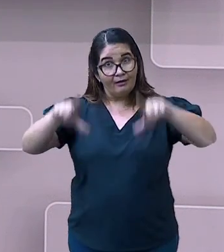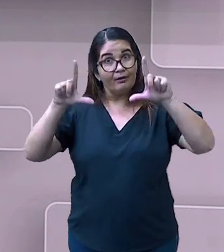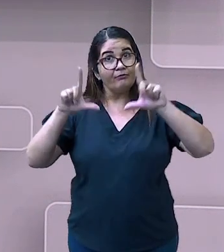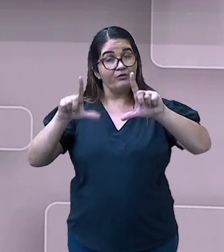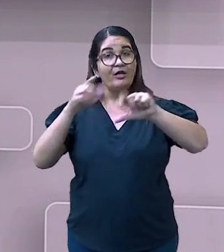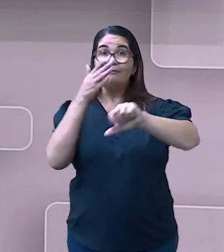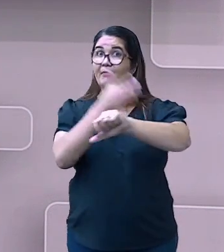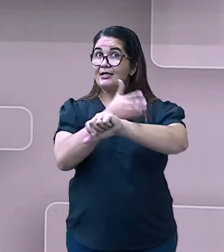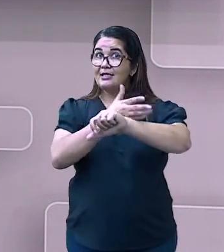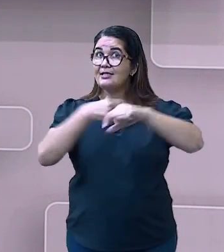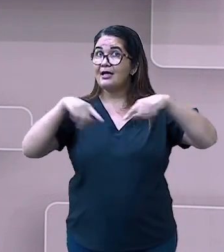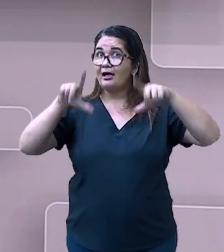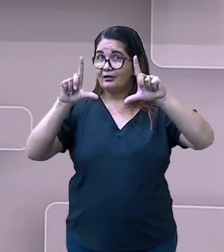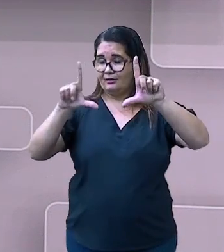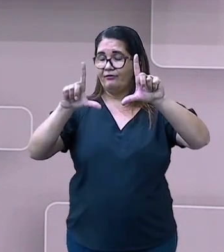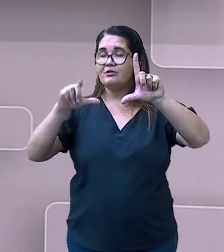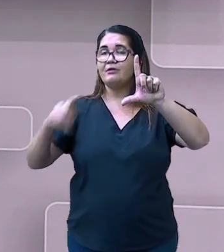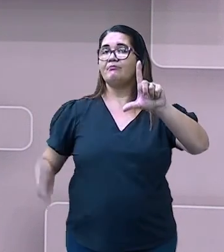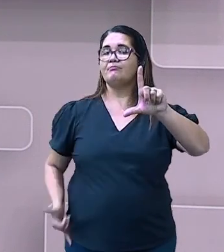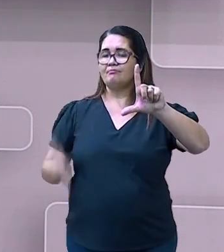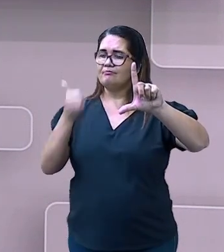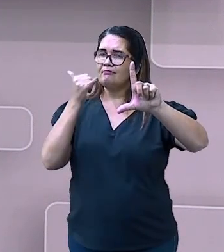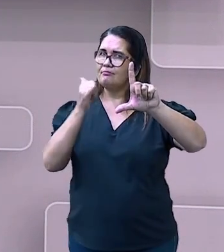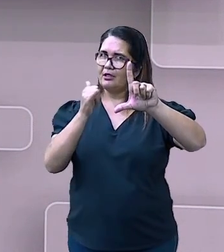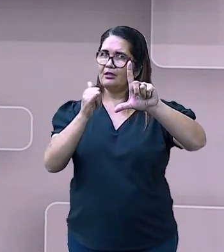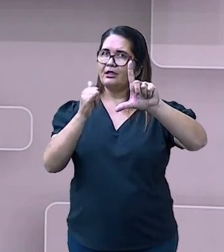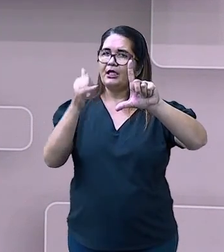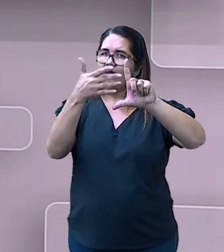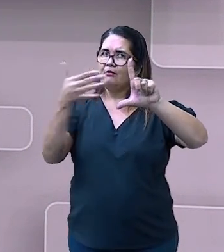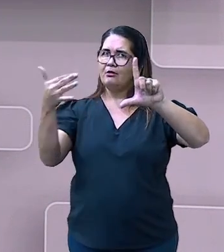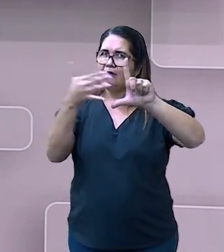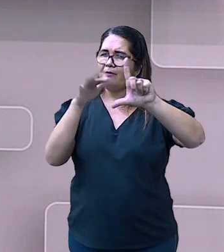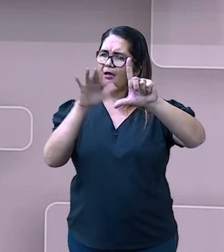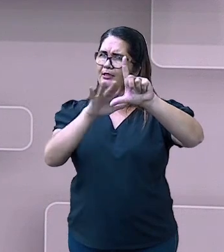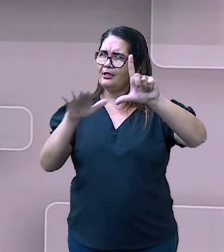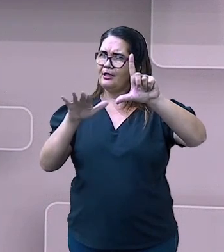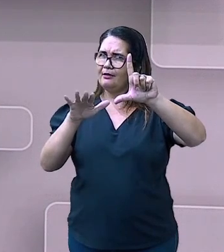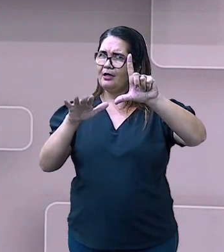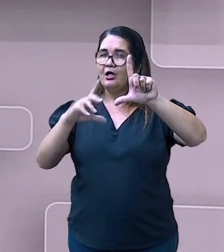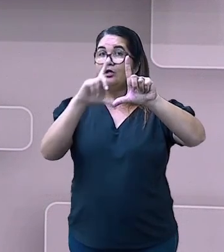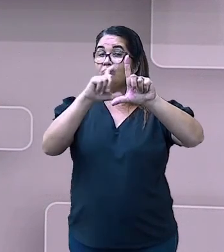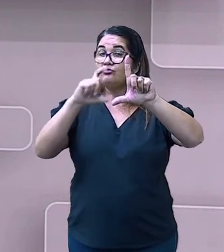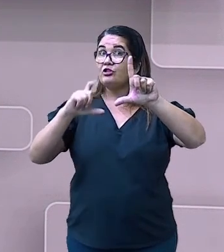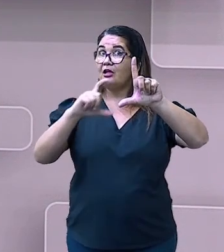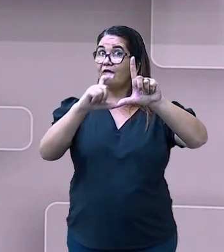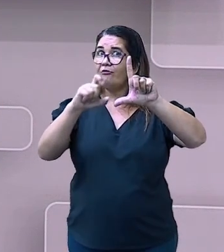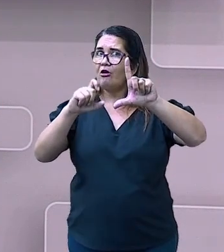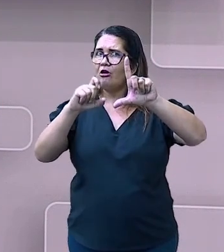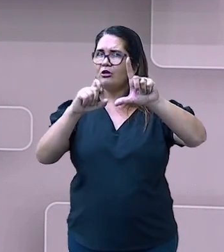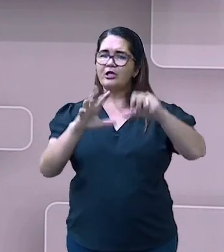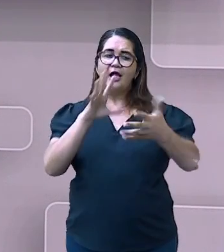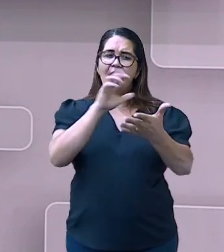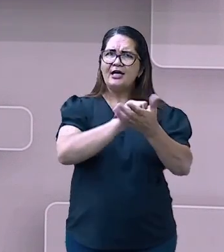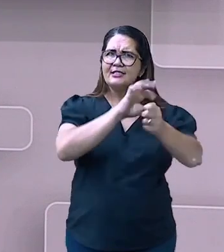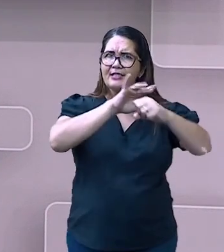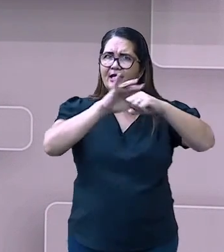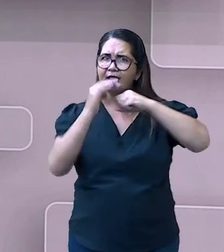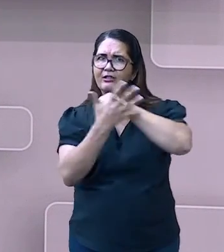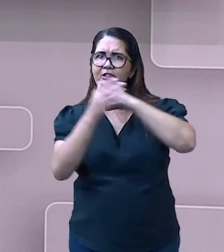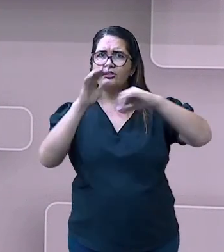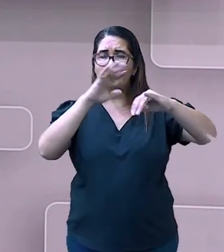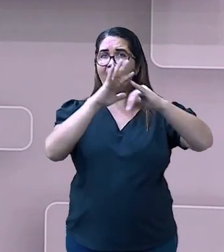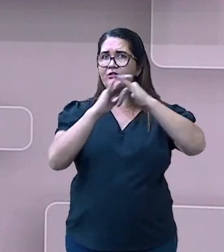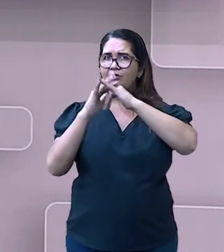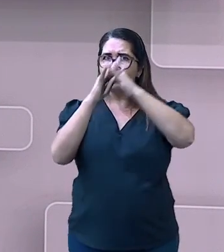aponte a câmera do seu celular na imagem que aparece no canto da tela. Acesse as nossas redes sociais e se inscreva em nosso